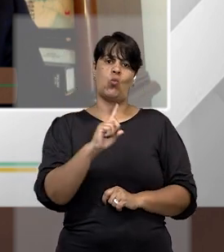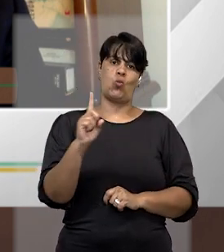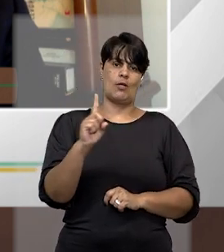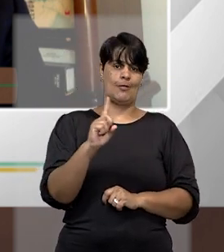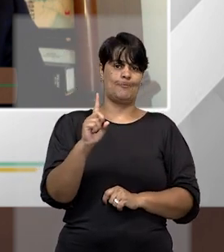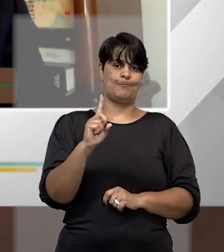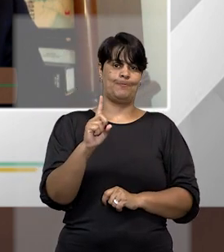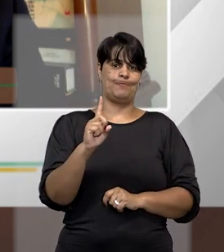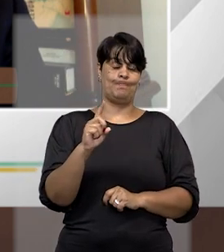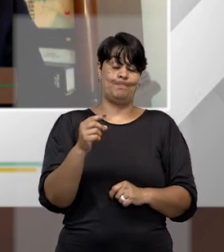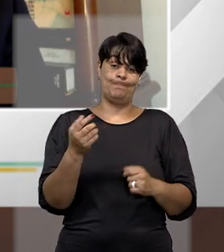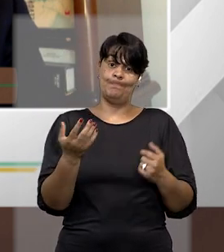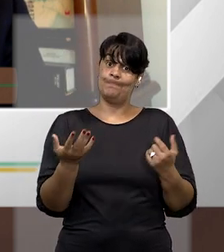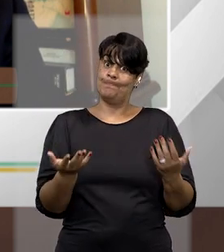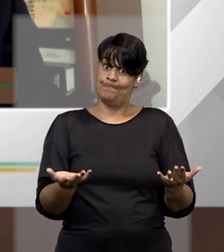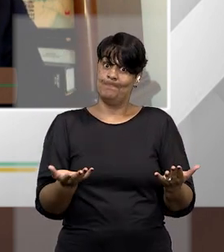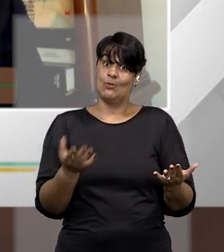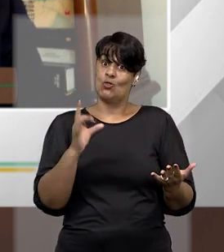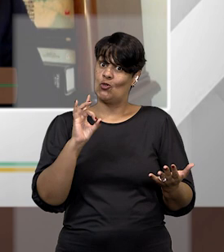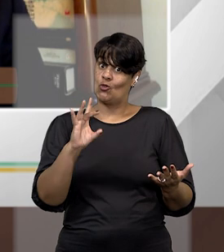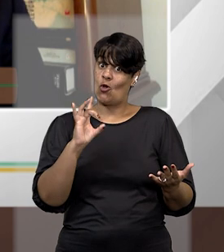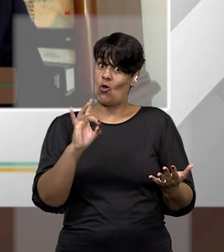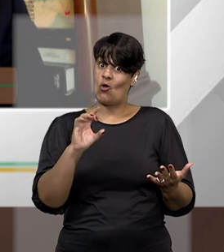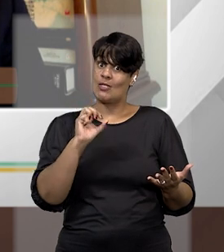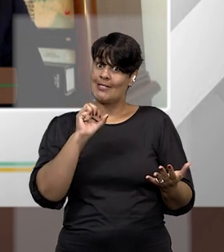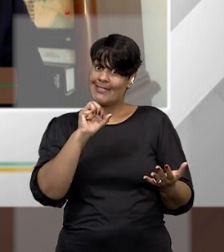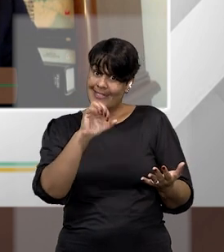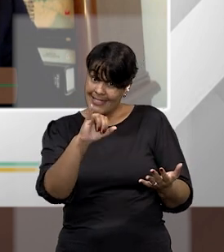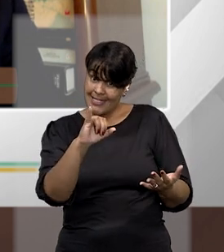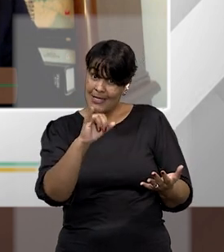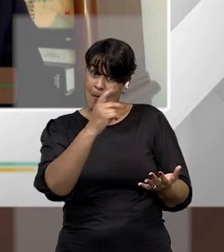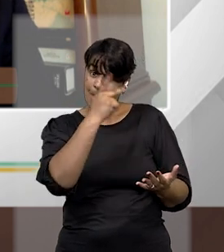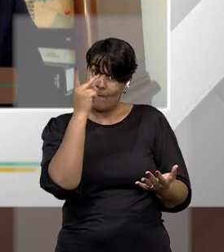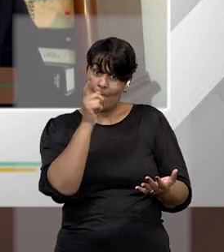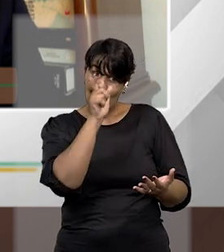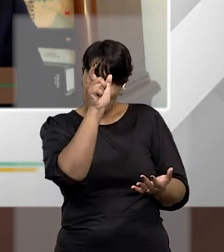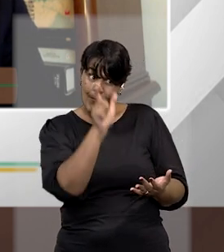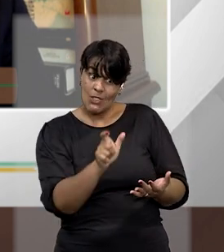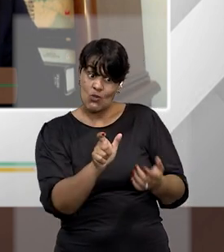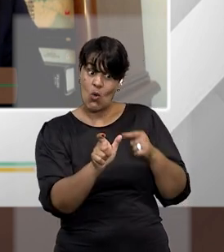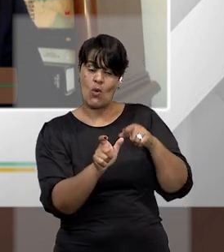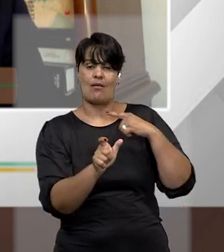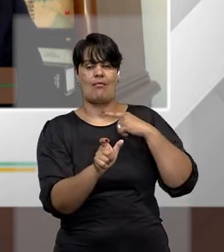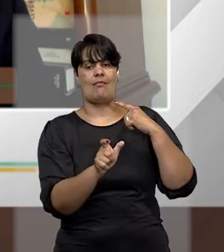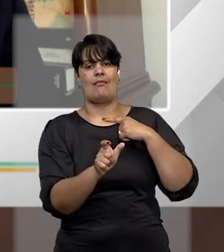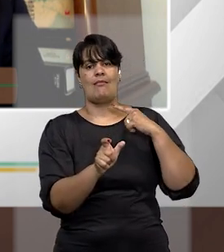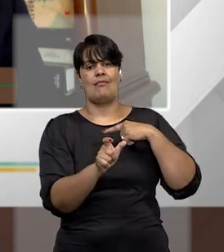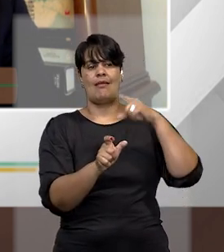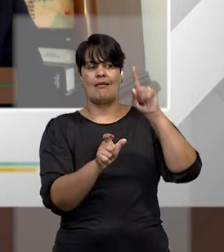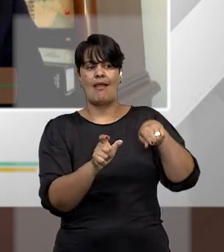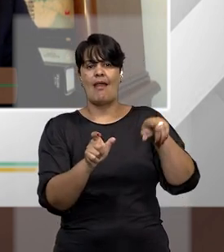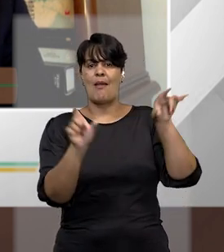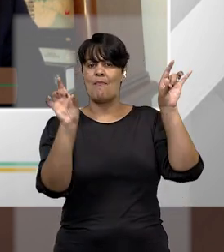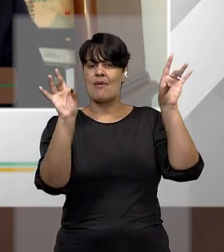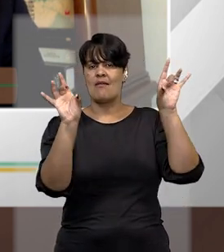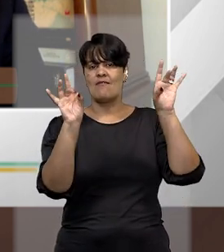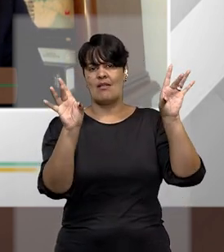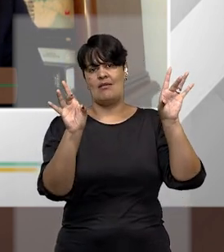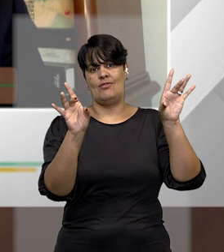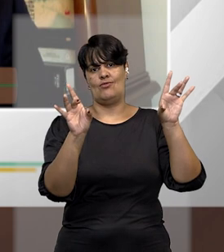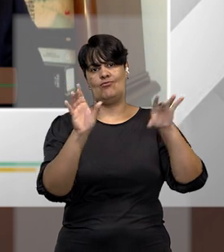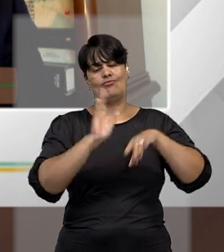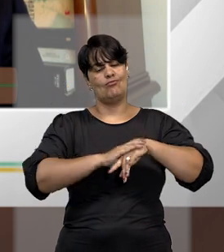em casos em que envolvesse pessoas com foro por prerrogativa de função do próprio Supremo Tribunal. Do